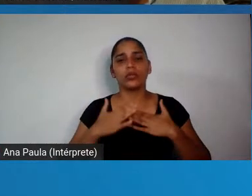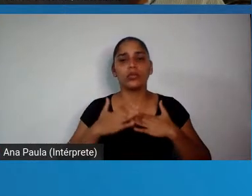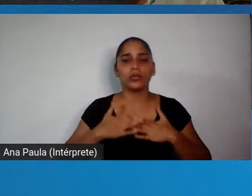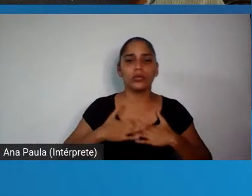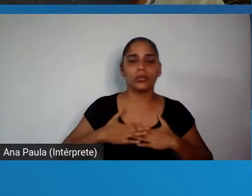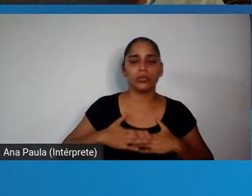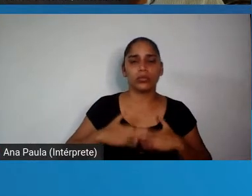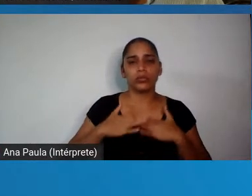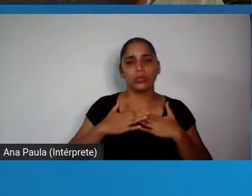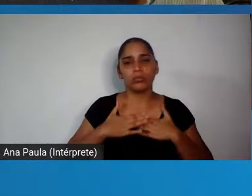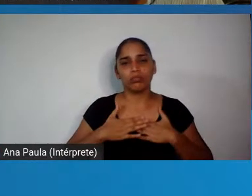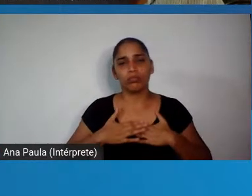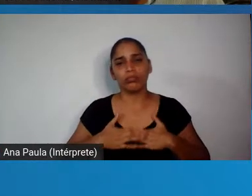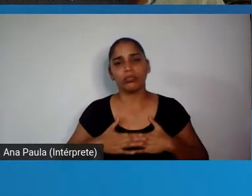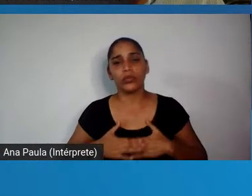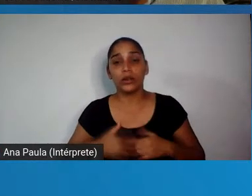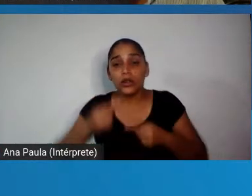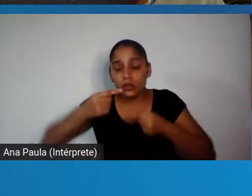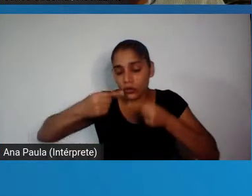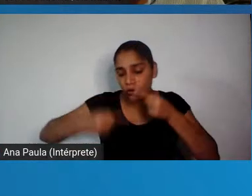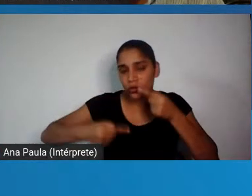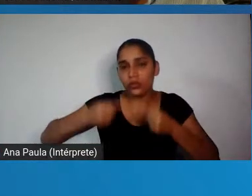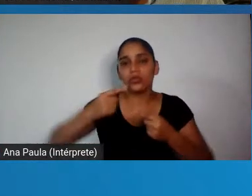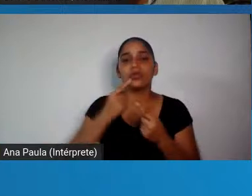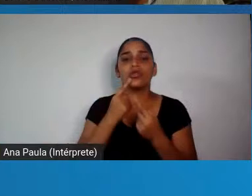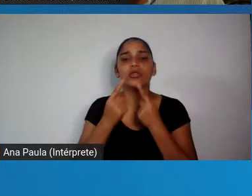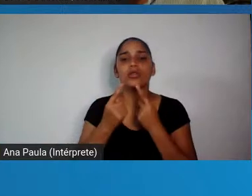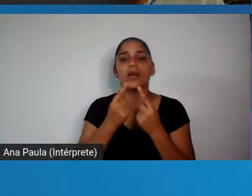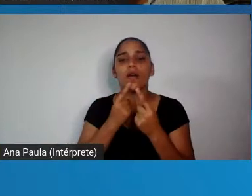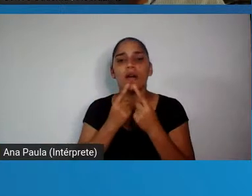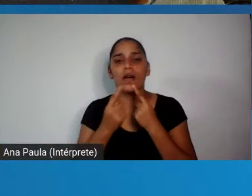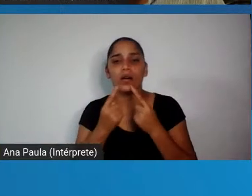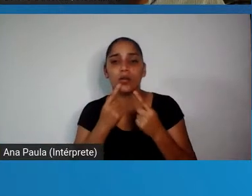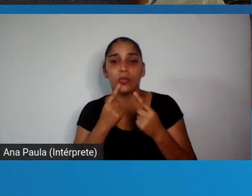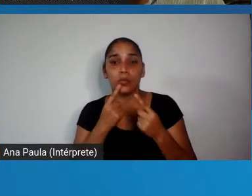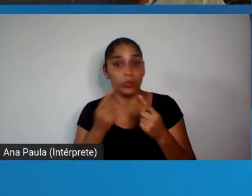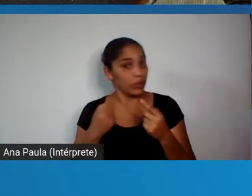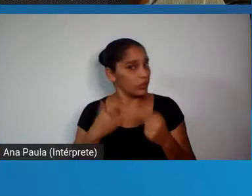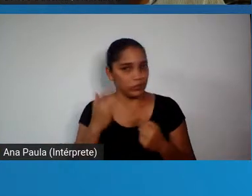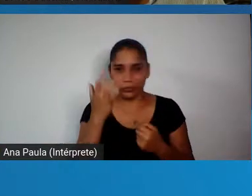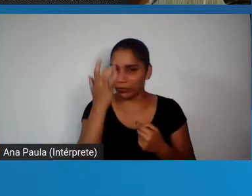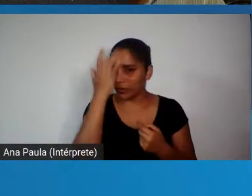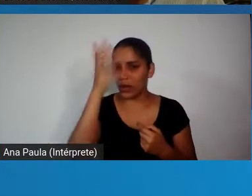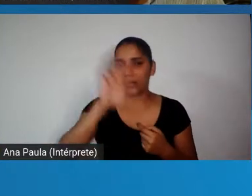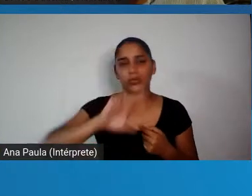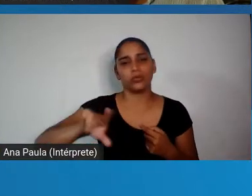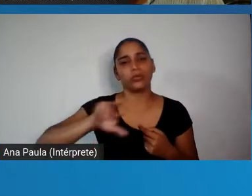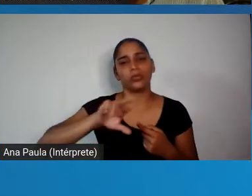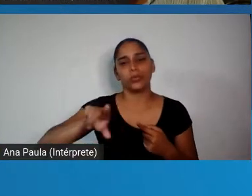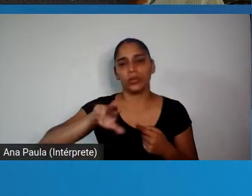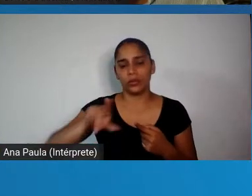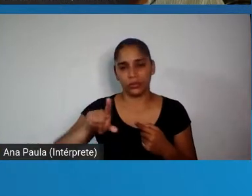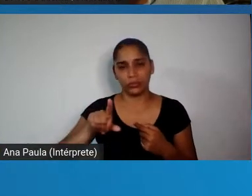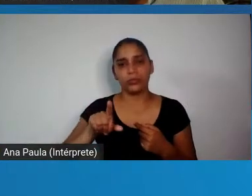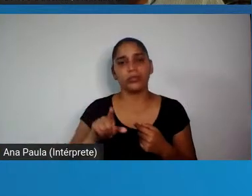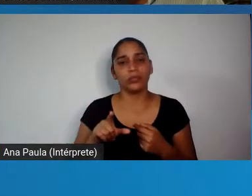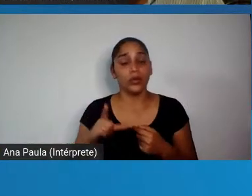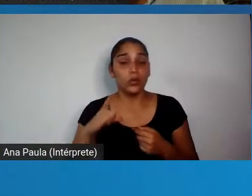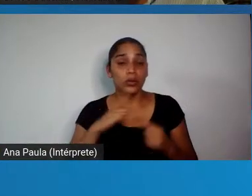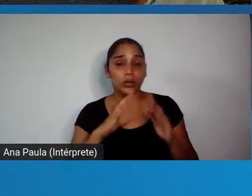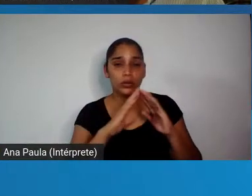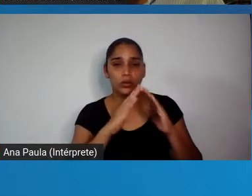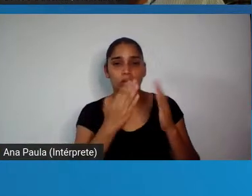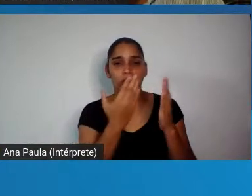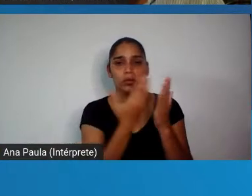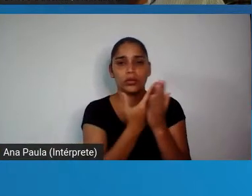diálogo, né? Porque não é um debate simples, né? Nós não temos escolas, o